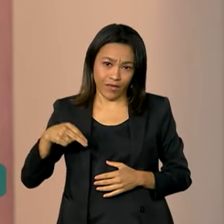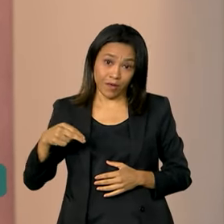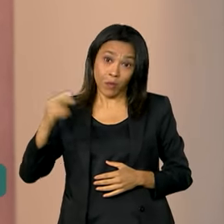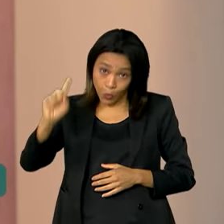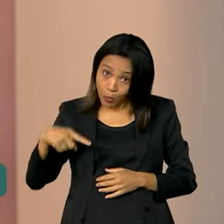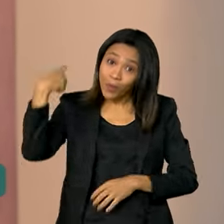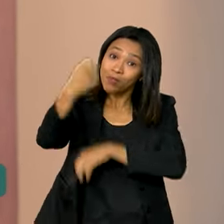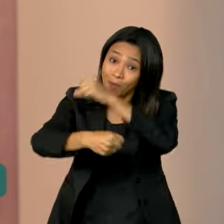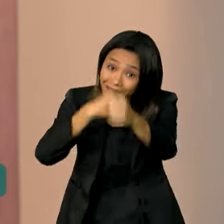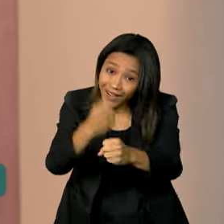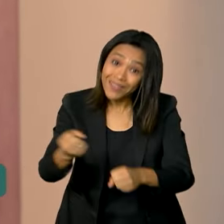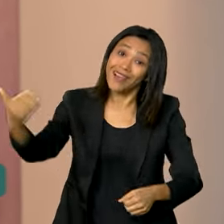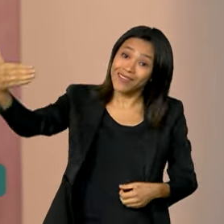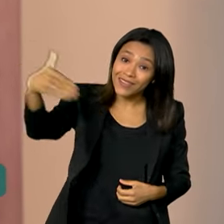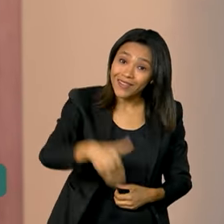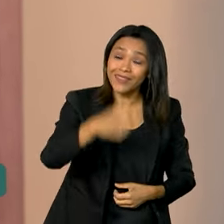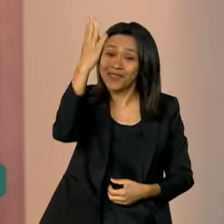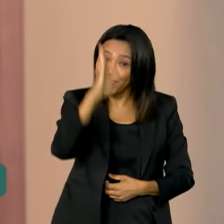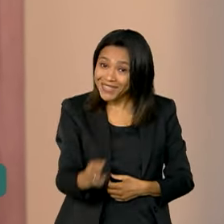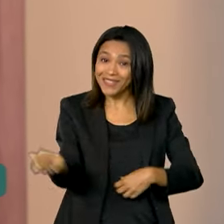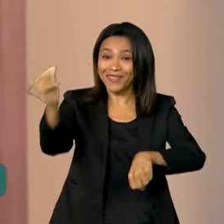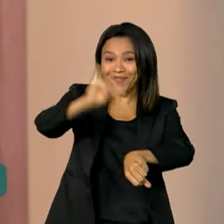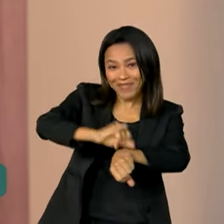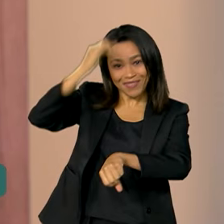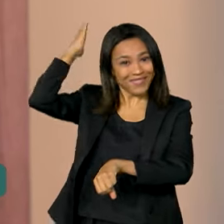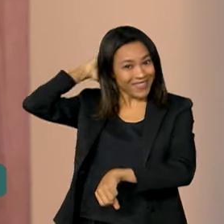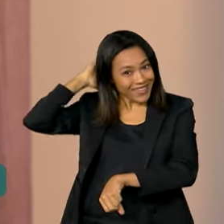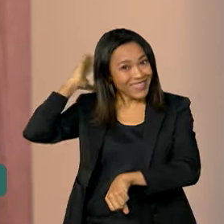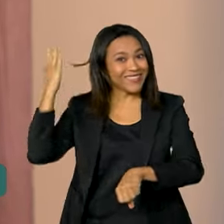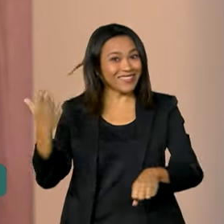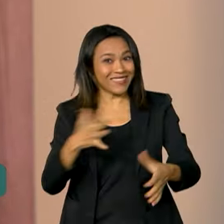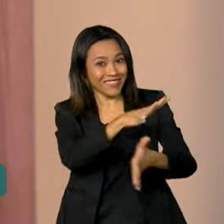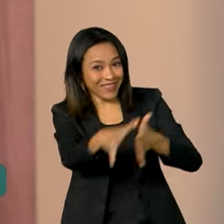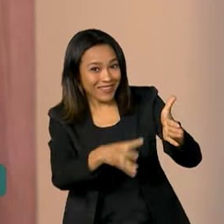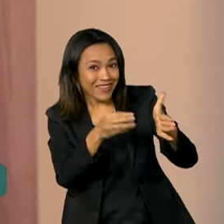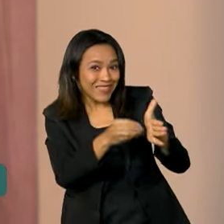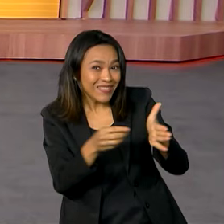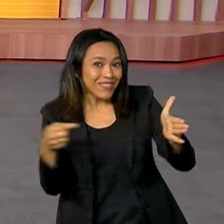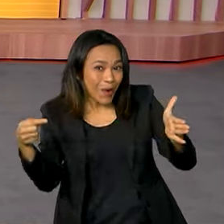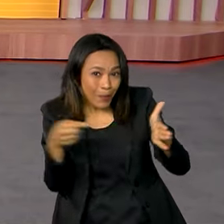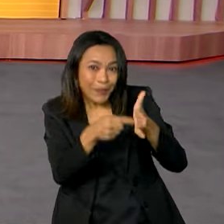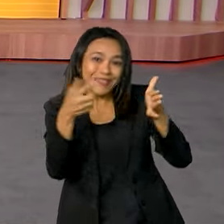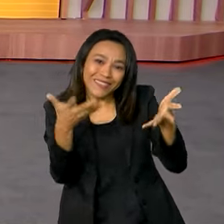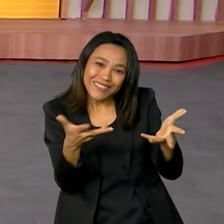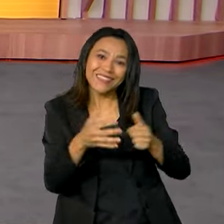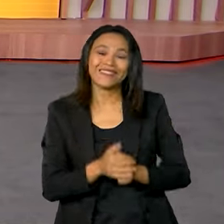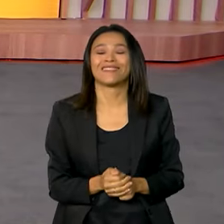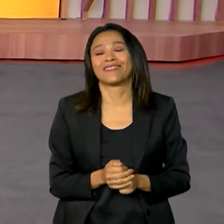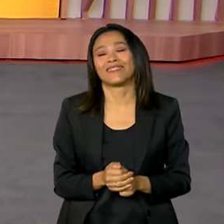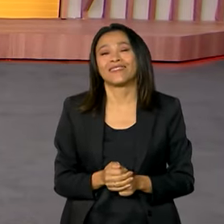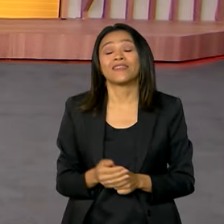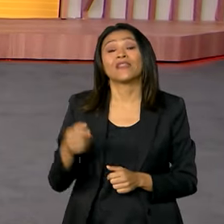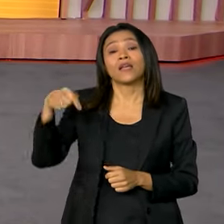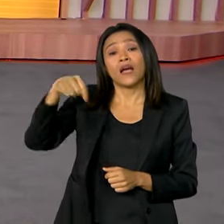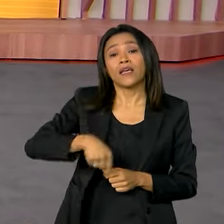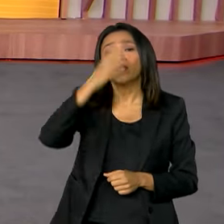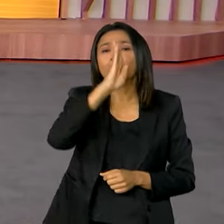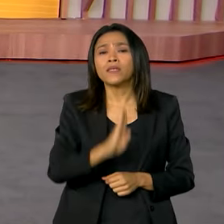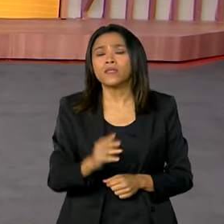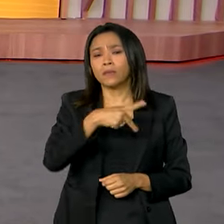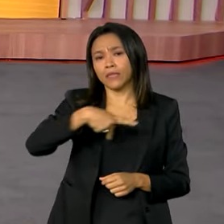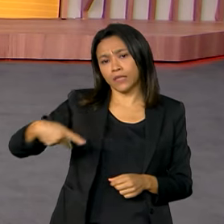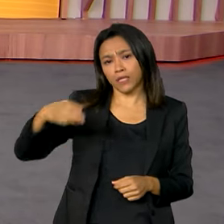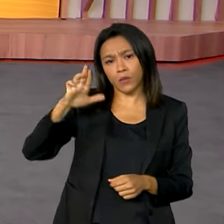vai sediar aqui, em Belém do Pará, no coração da Amazônia, a COP30. E aqui no Brasil, o presidente Lula tem